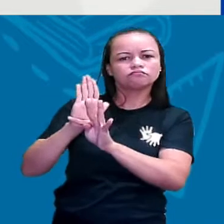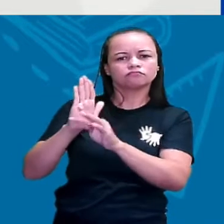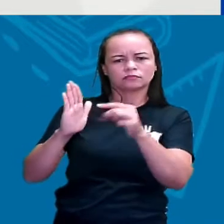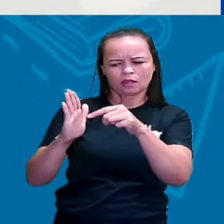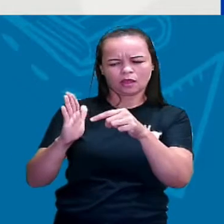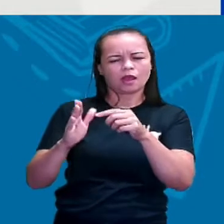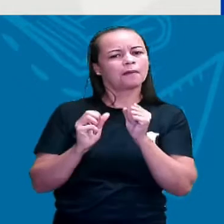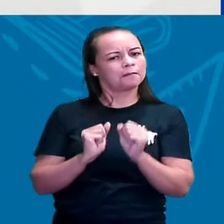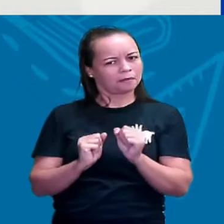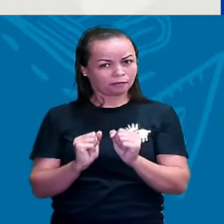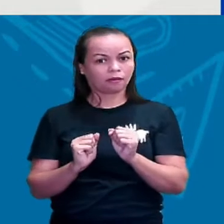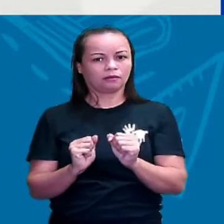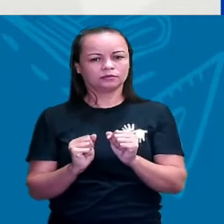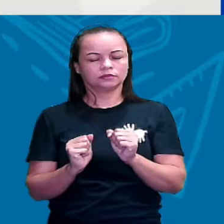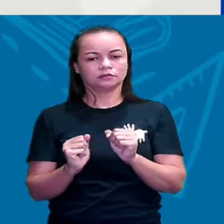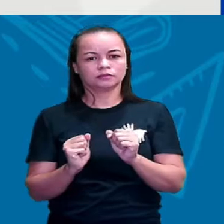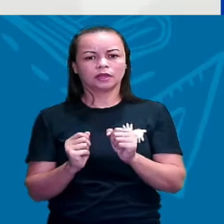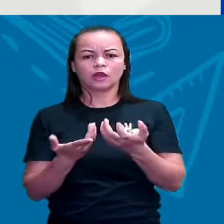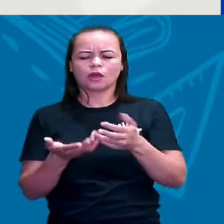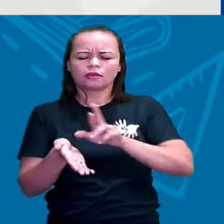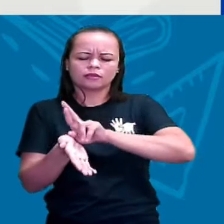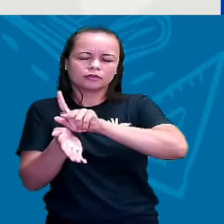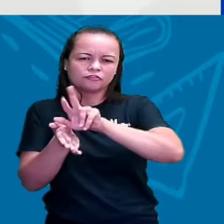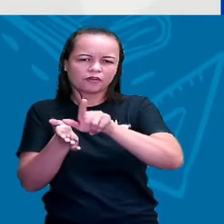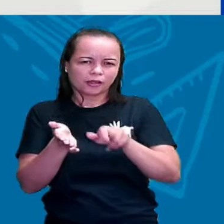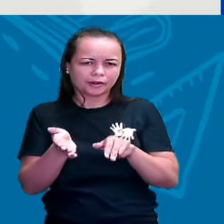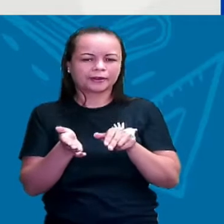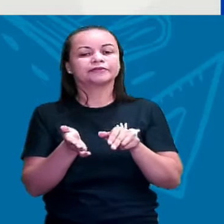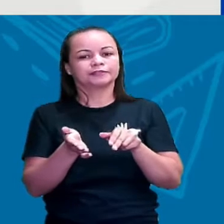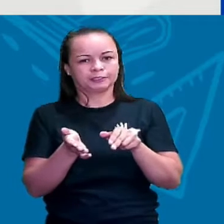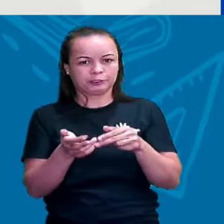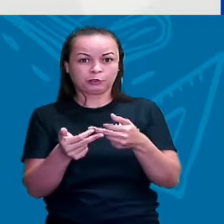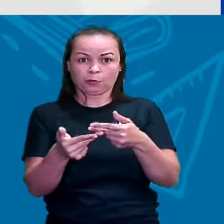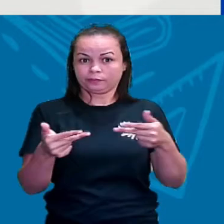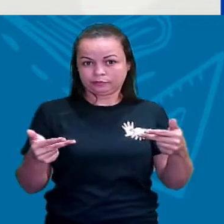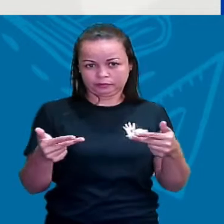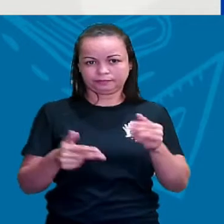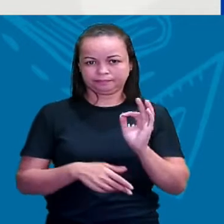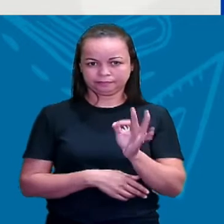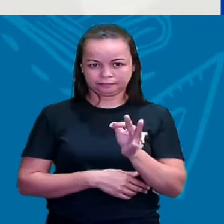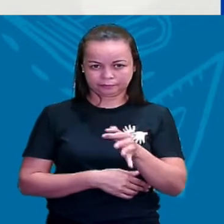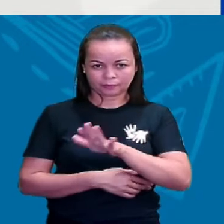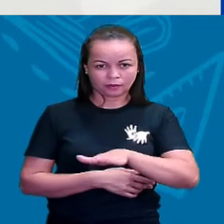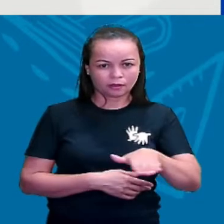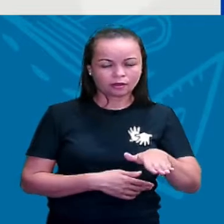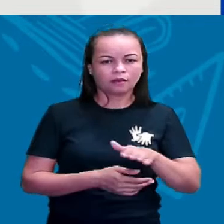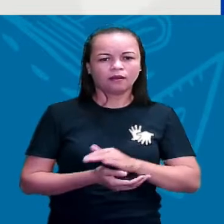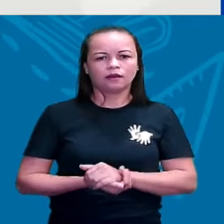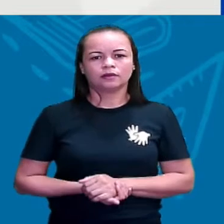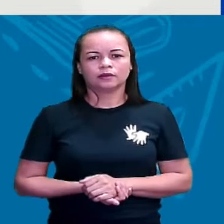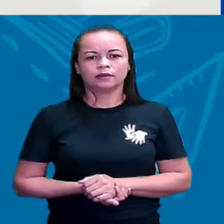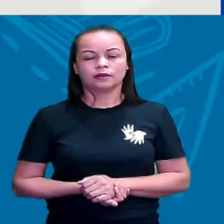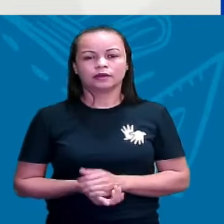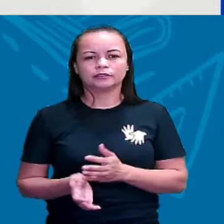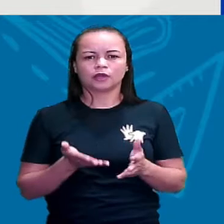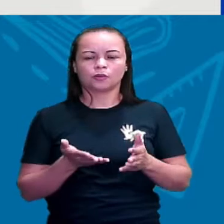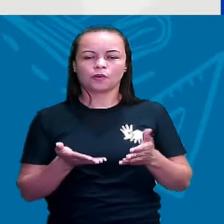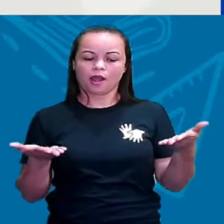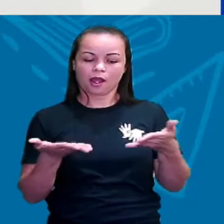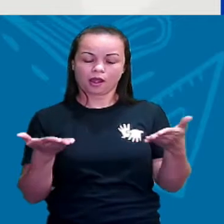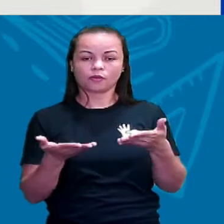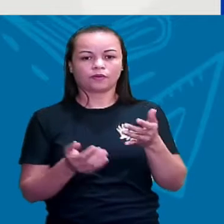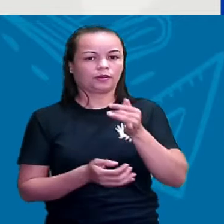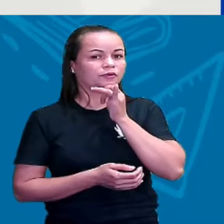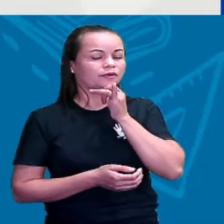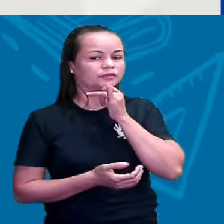leitura de um texto por diferentes motivos, tá certo, criança? Por exemplo, eu li para vocês agora